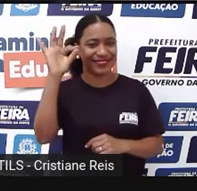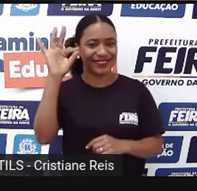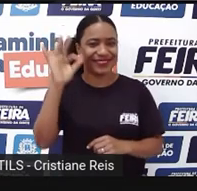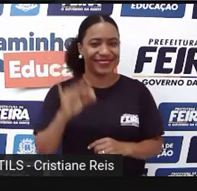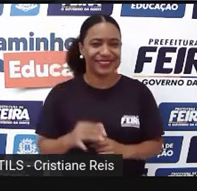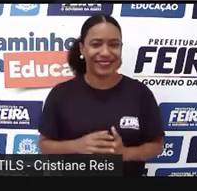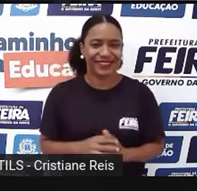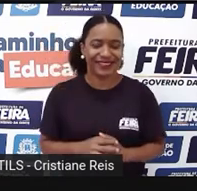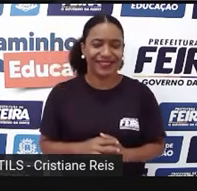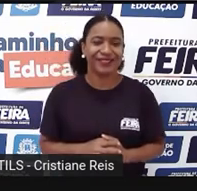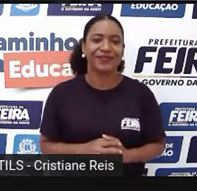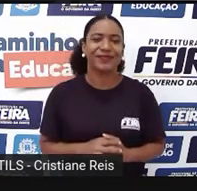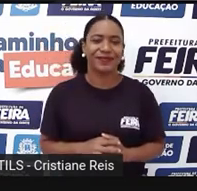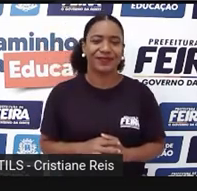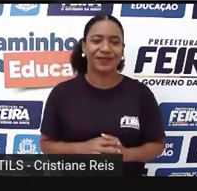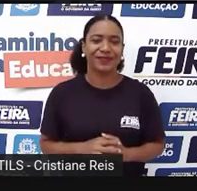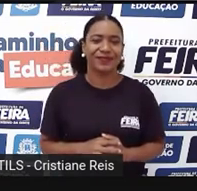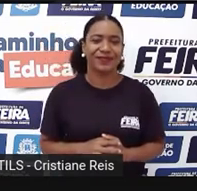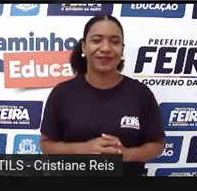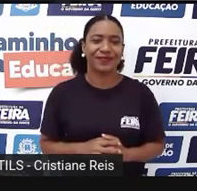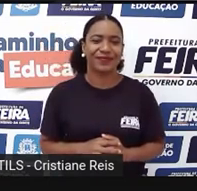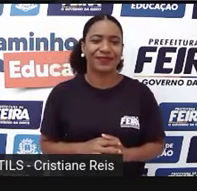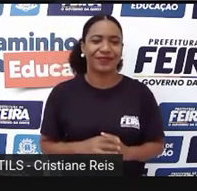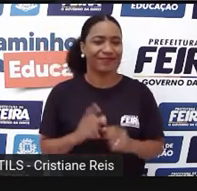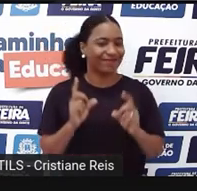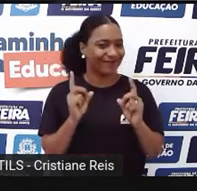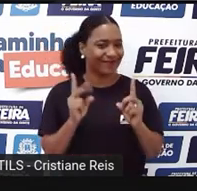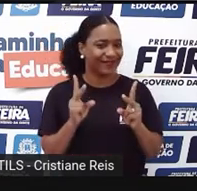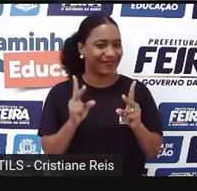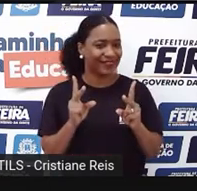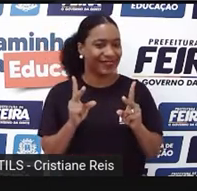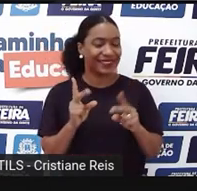Ok? Ok